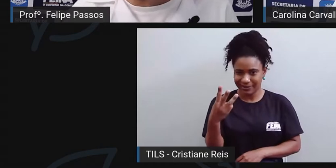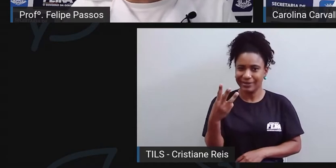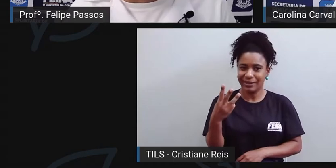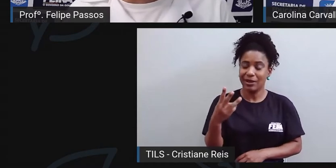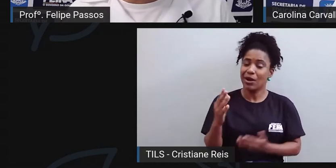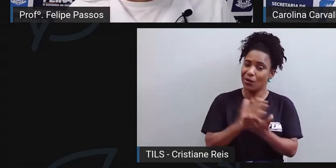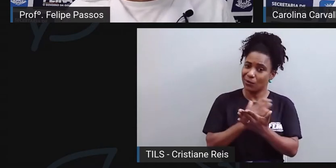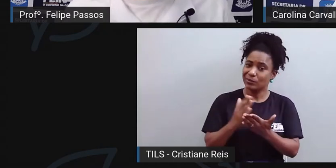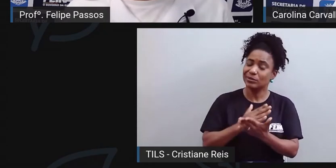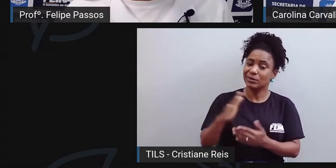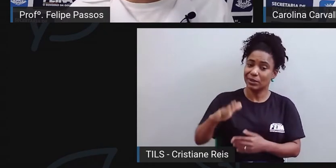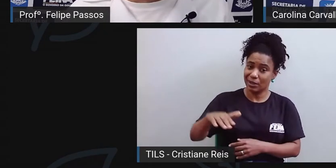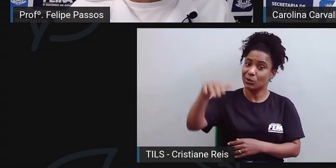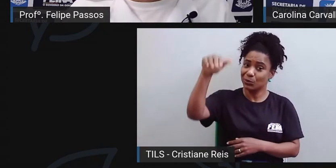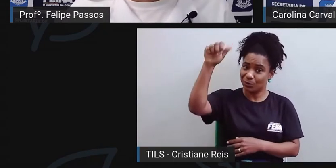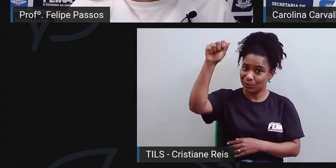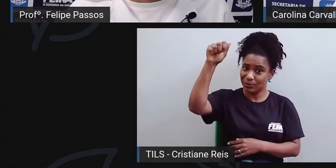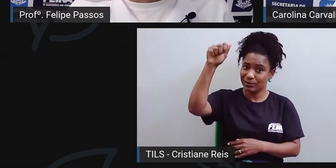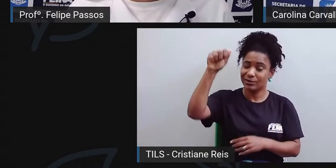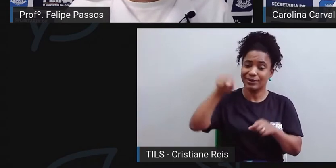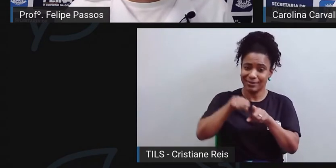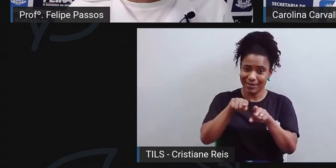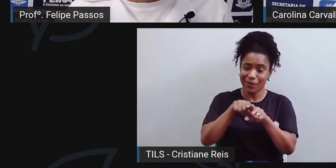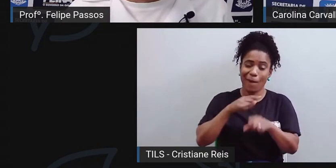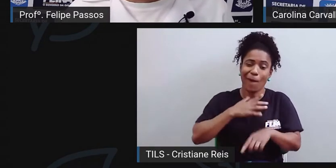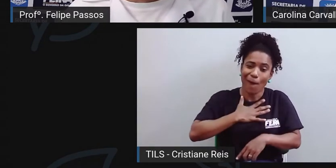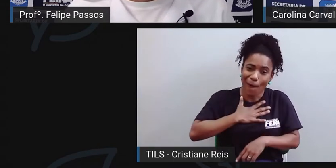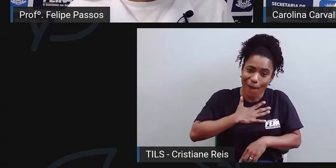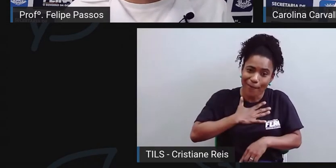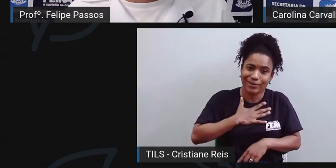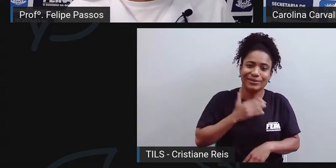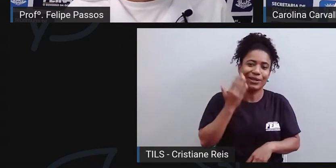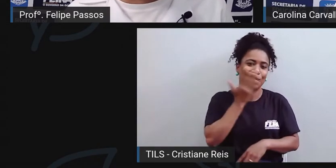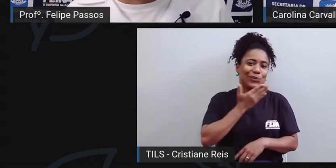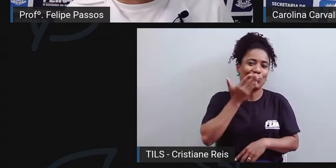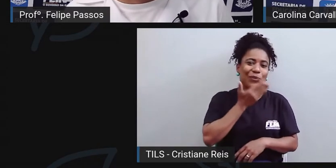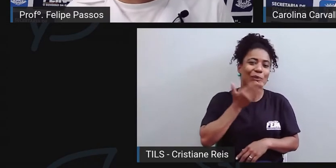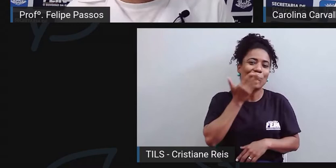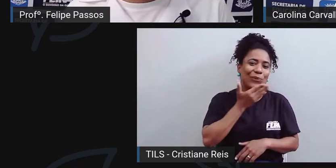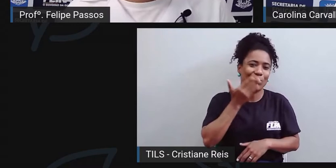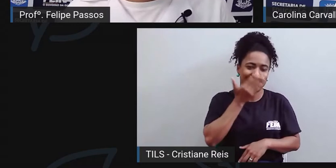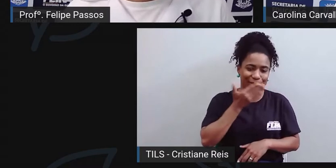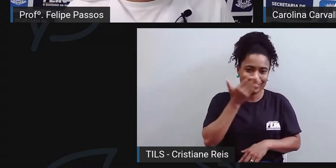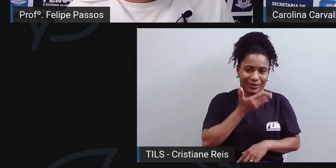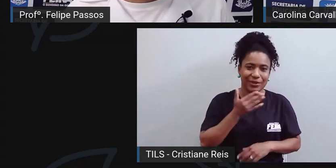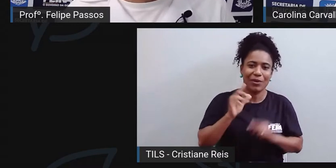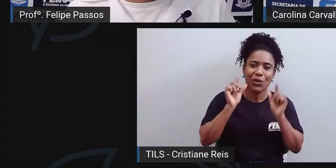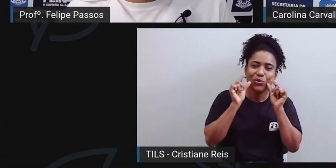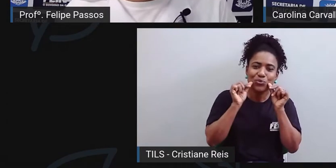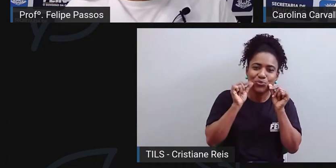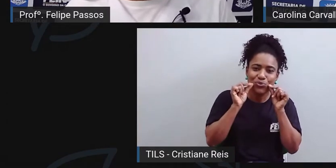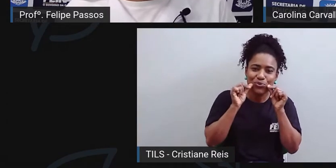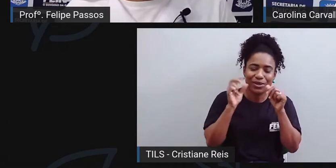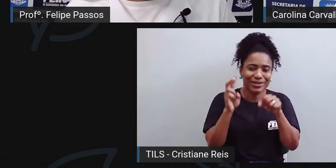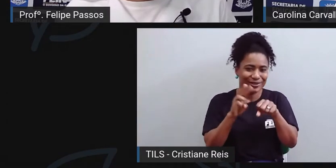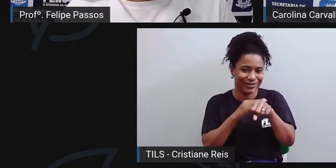consomem bastante. Mas o doce, ele é muito presente no dia a dia, ele faz parte da rotina, né? Os doces.